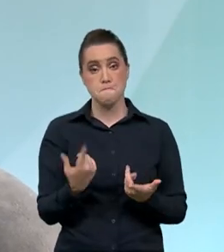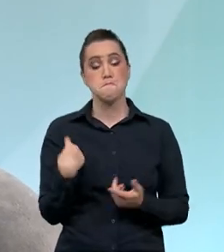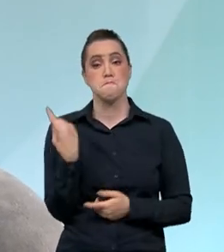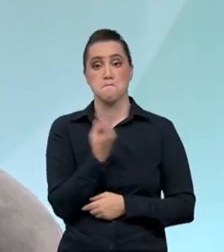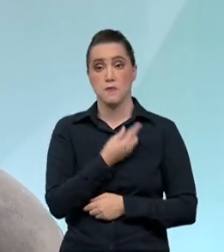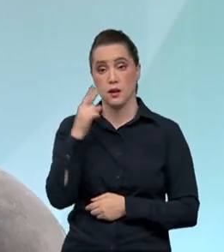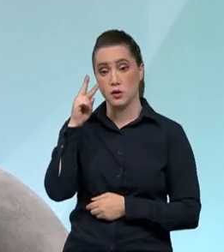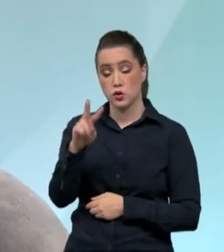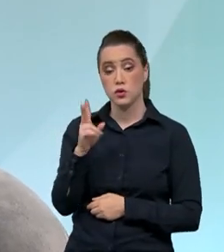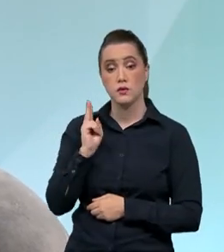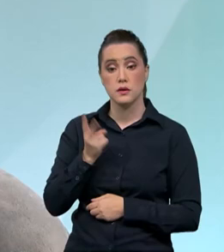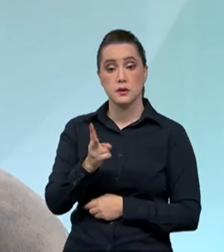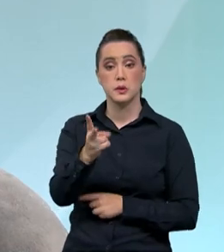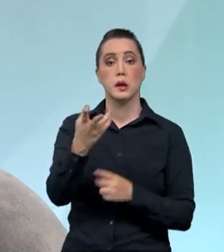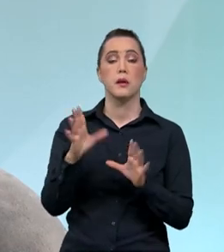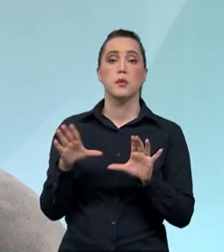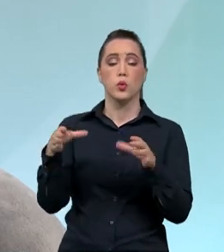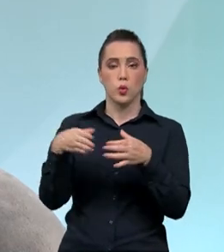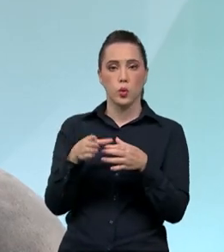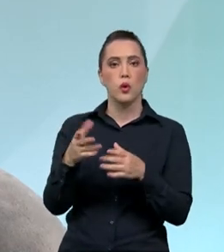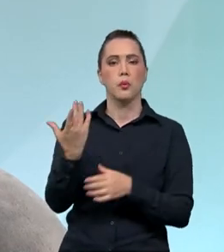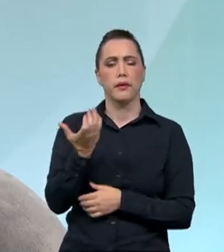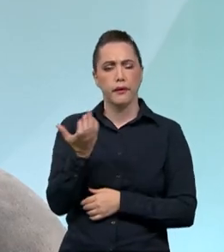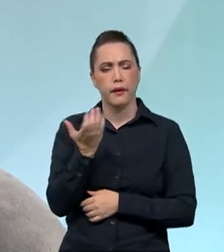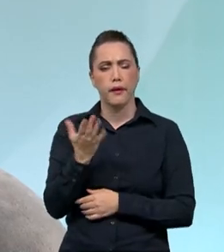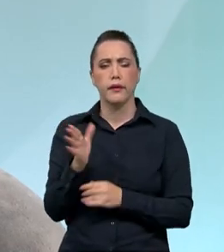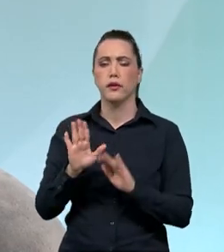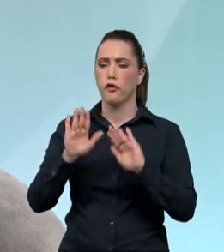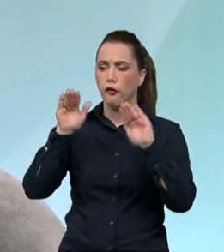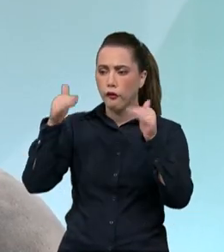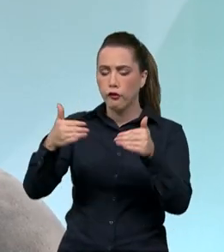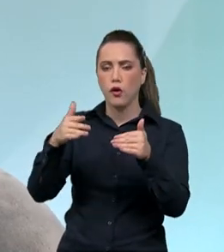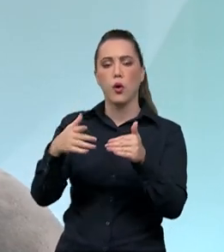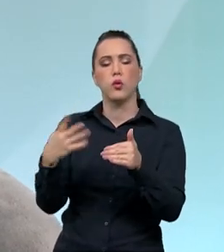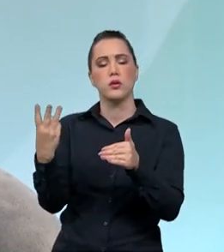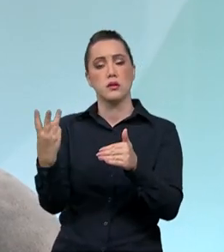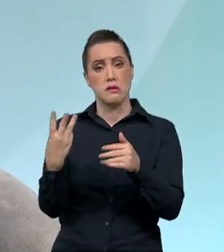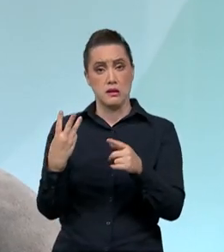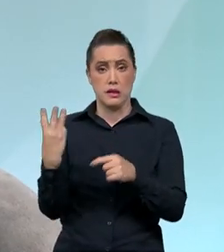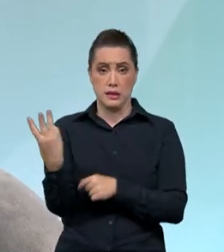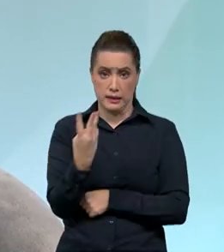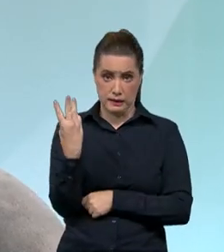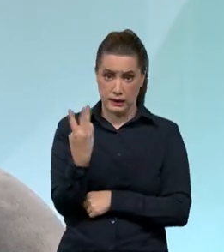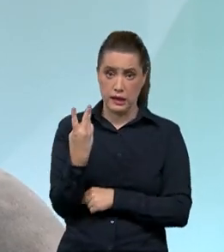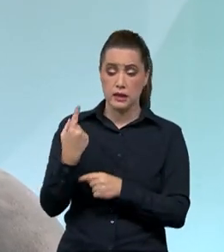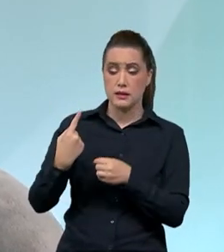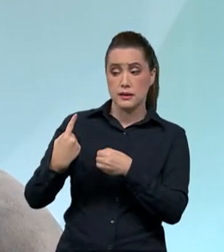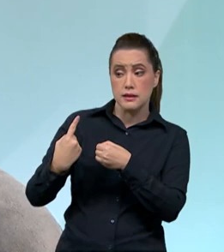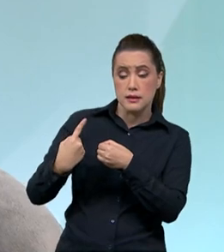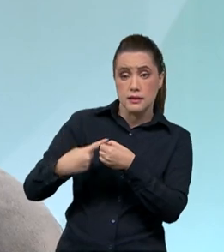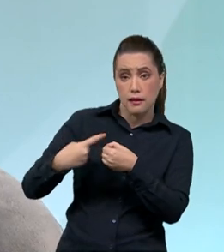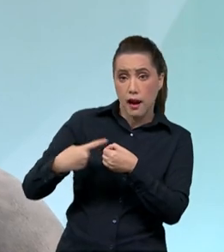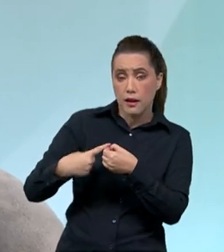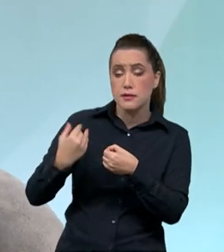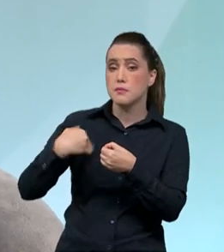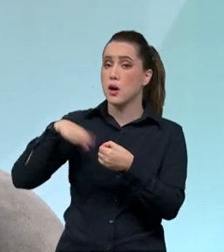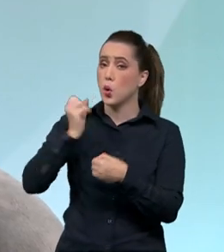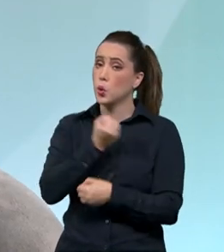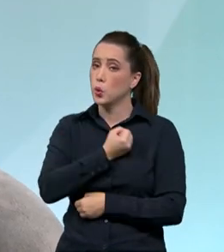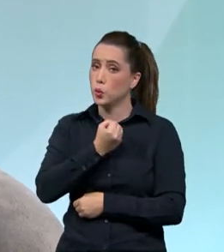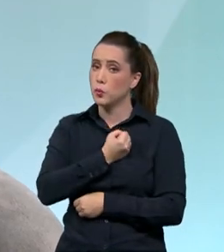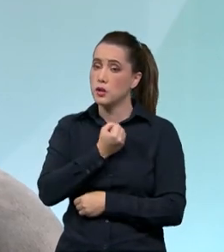das nossas feiras e que tem investido nesse segmento de maneira mais forte. Então, essas três cidades são as que concentram o maior número